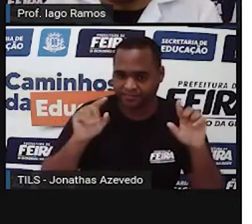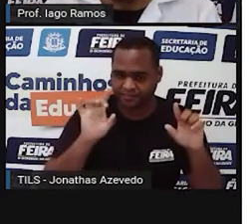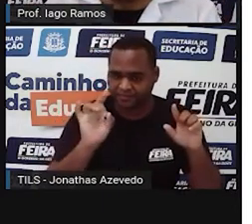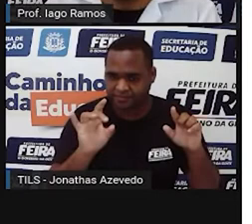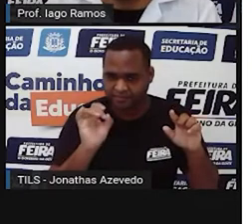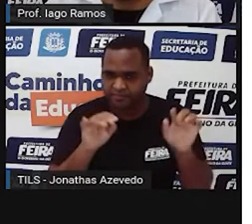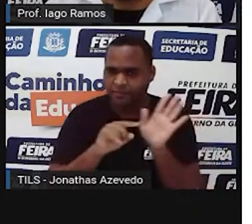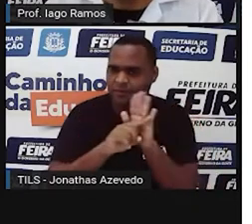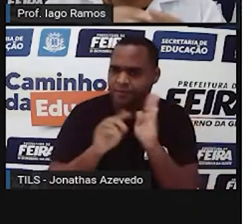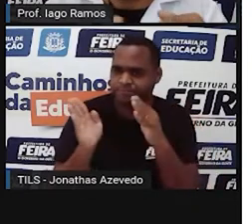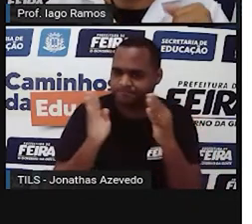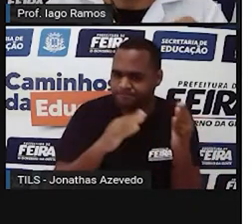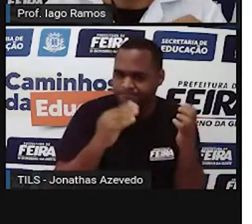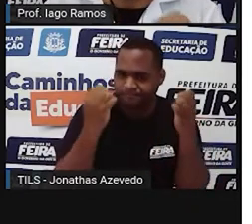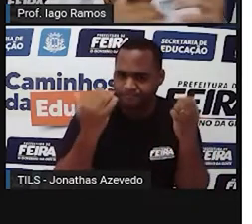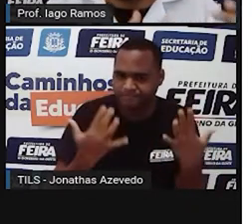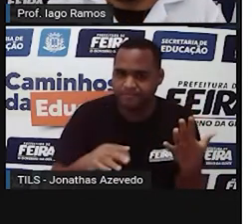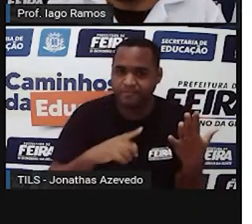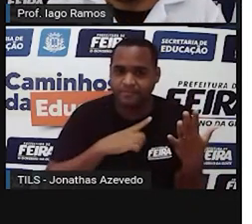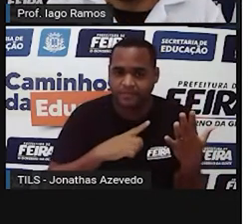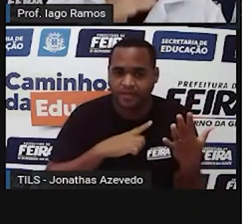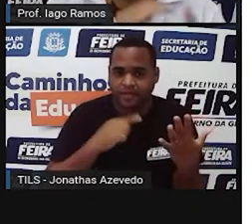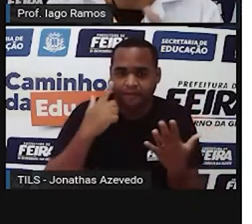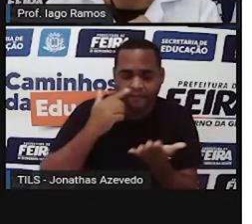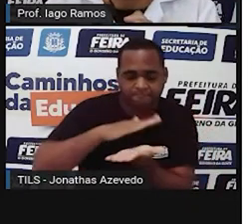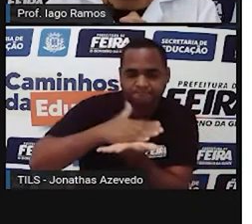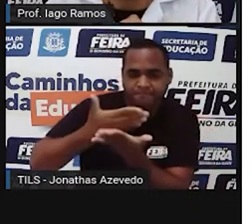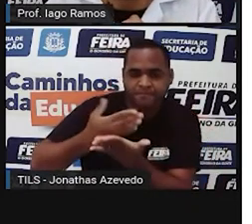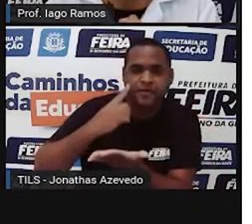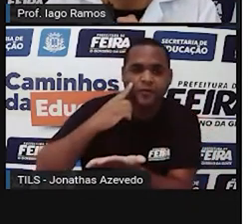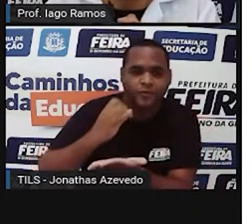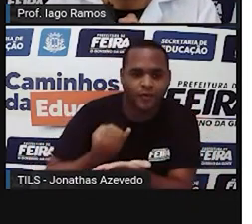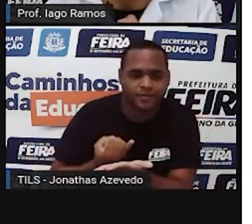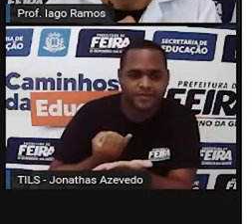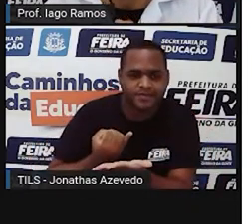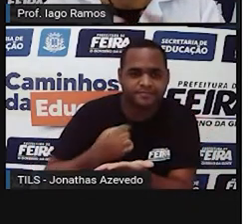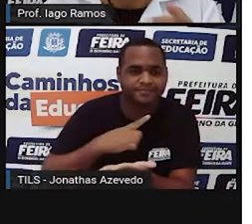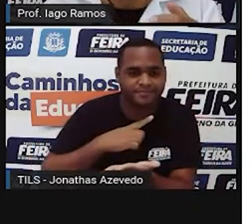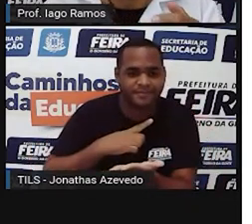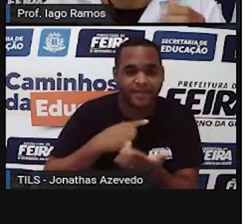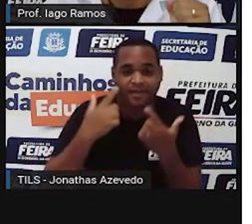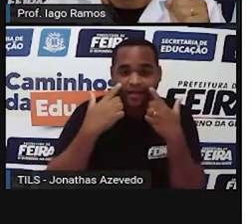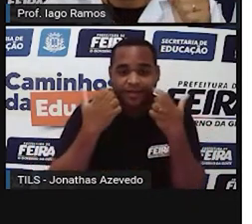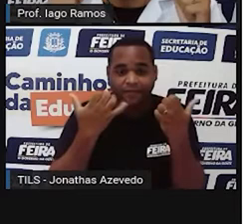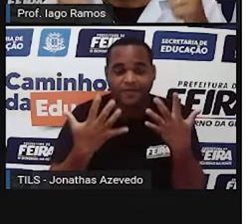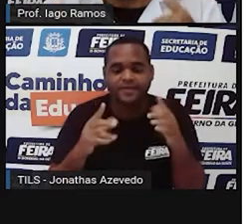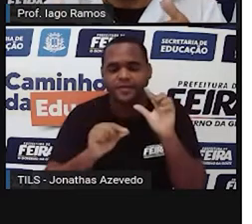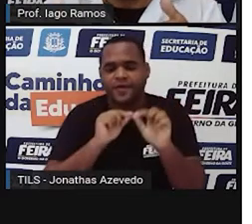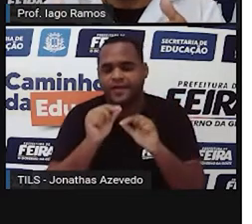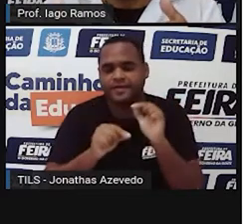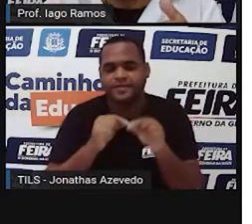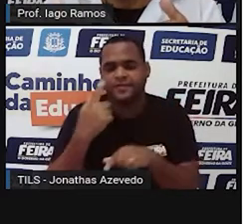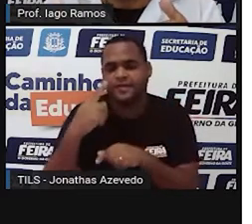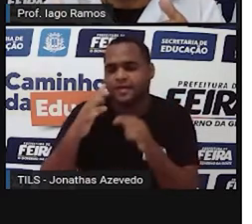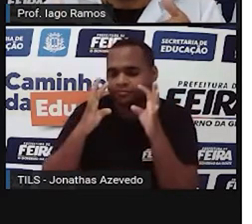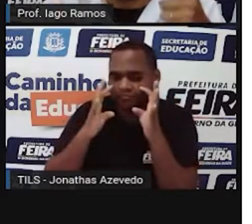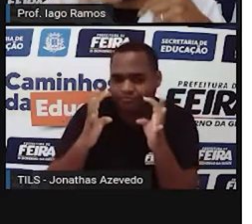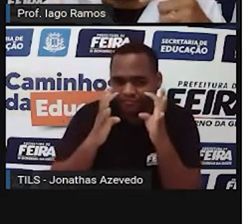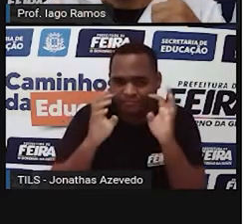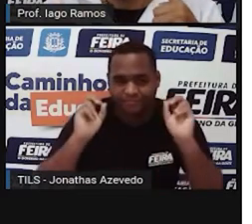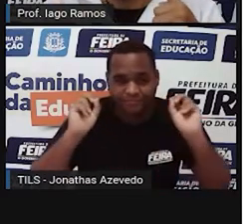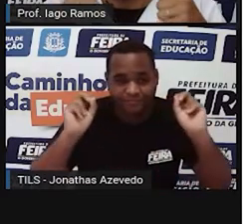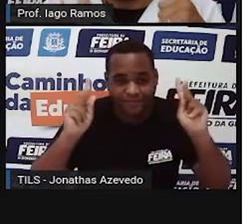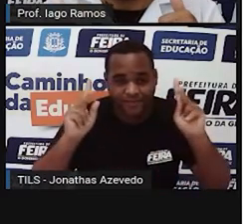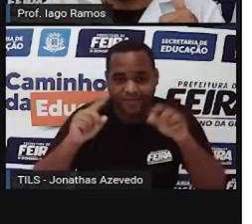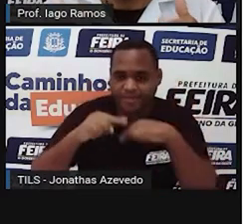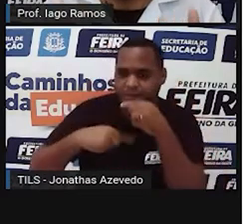só o vídeo pra você. E a interpretação aqui do Jônatas, tá bom? E você vai prestar atenção. Depois